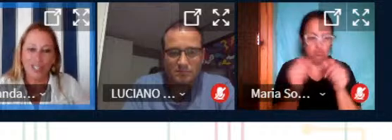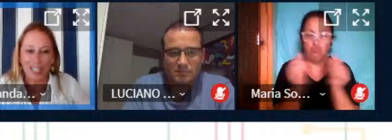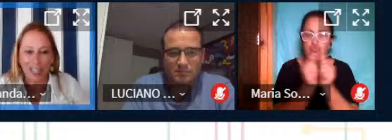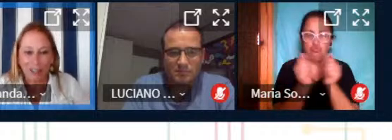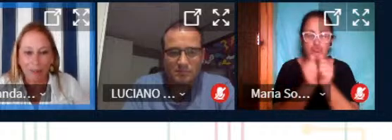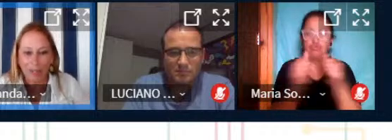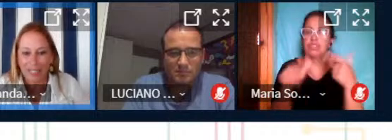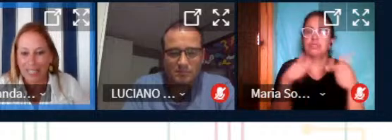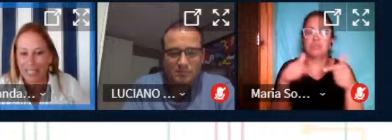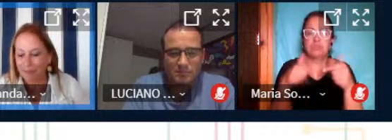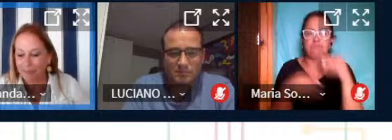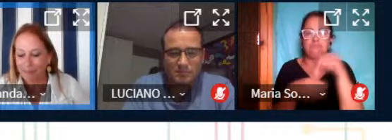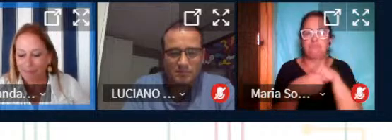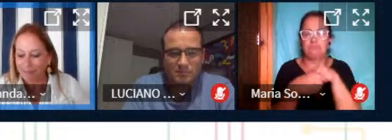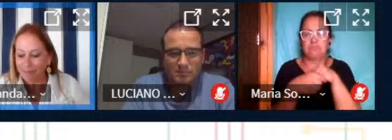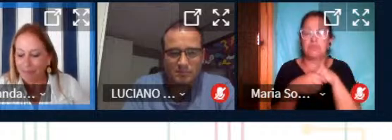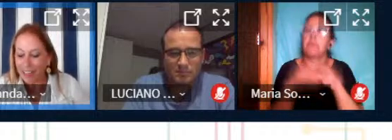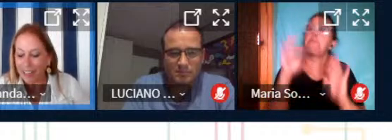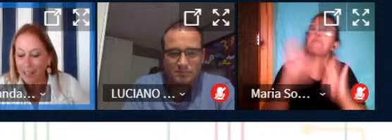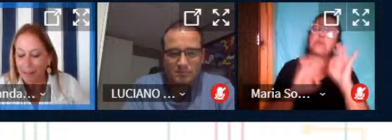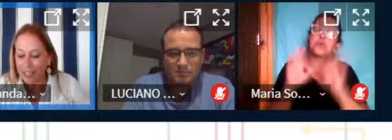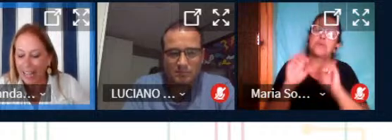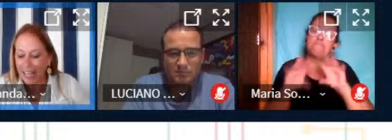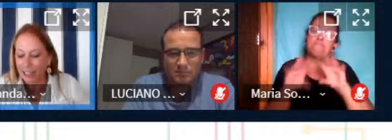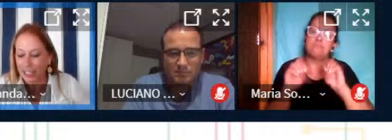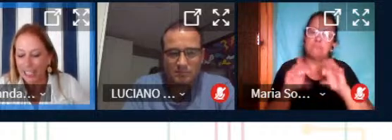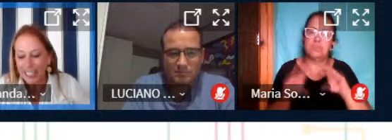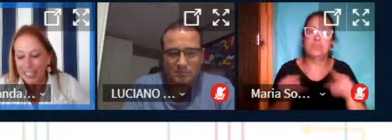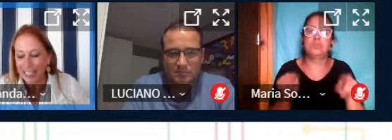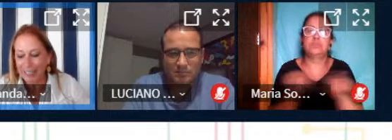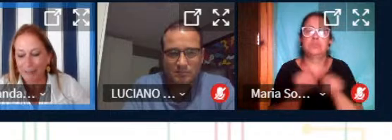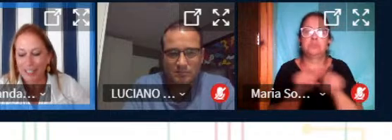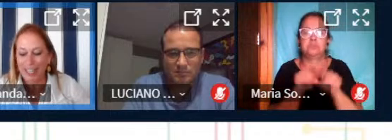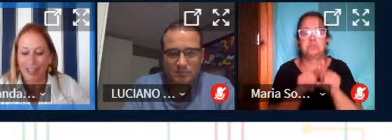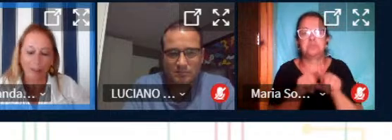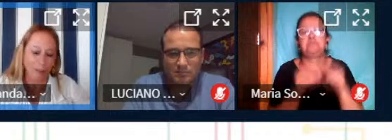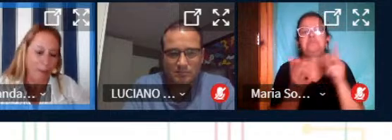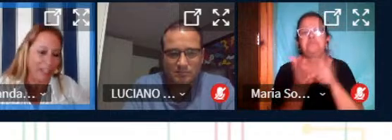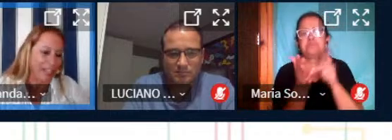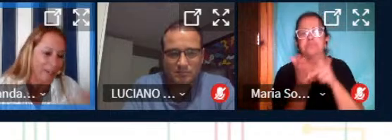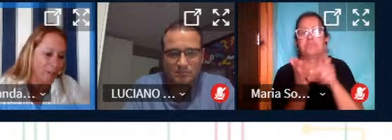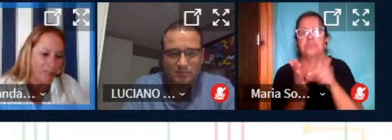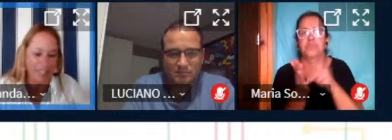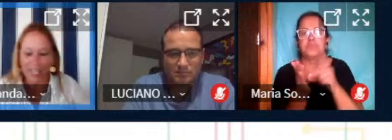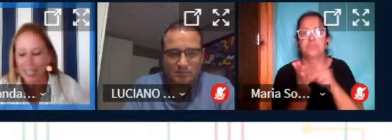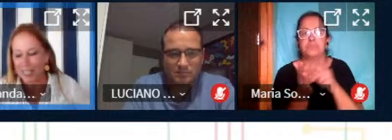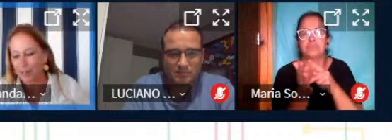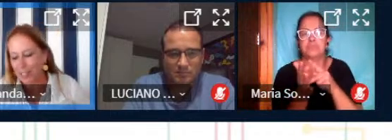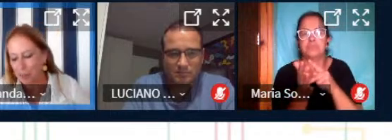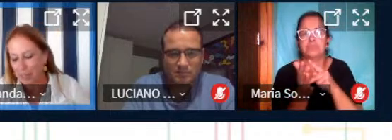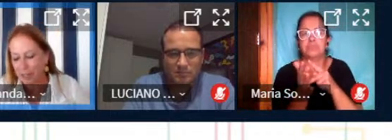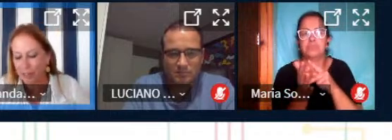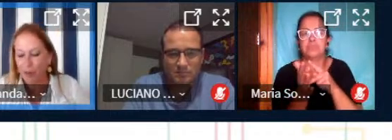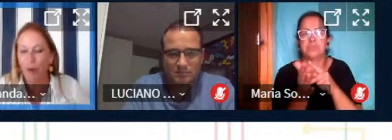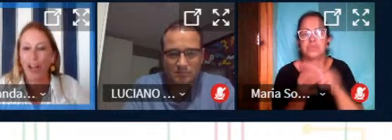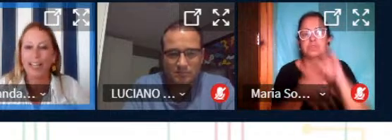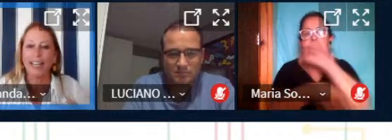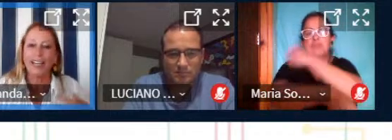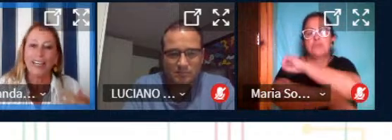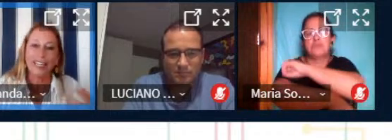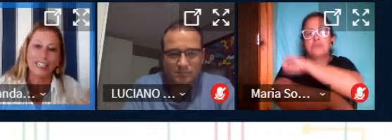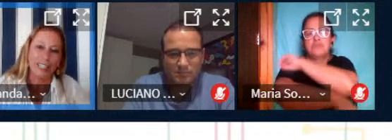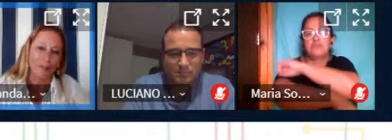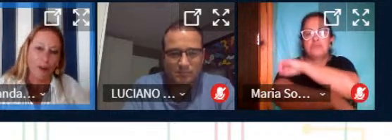projetos de ensino mas que na verdade fizeram no momento que criam oficinas que fazem imersão